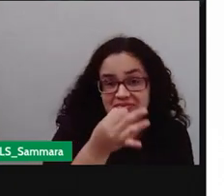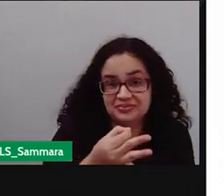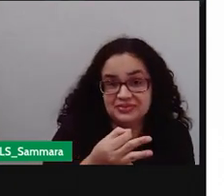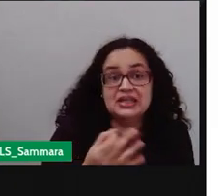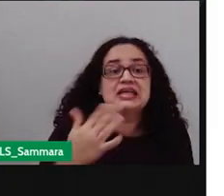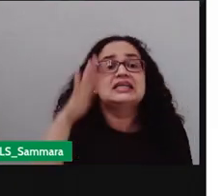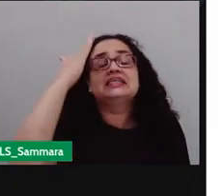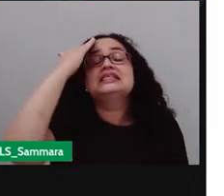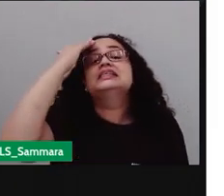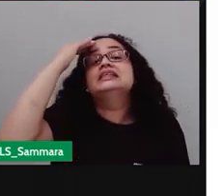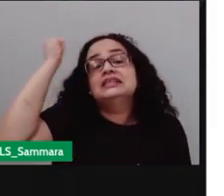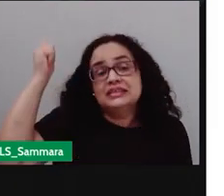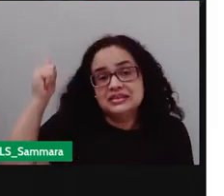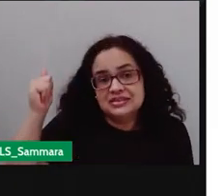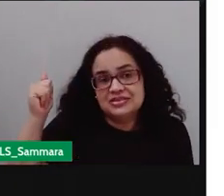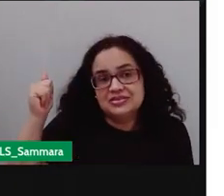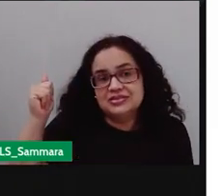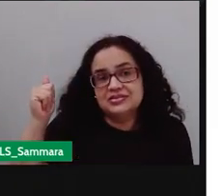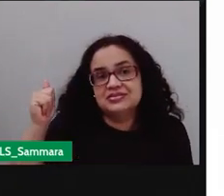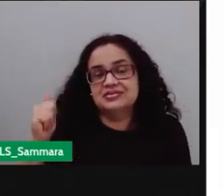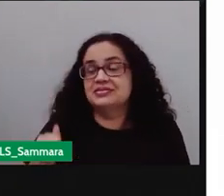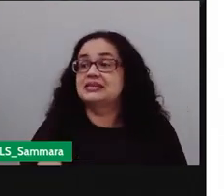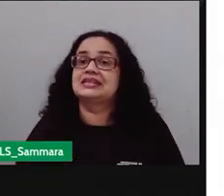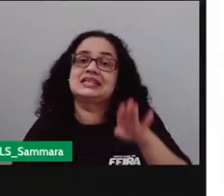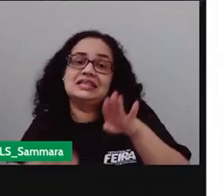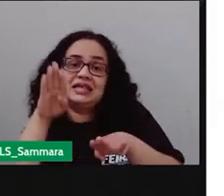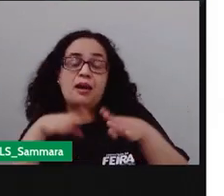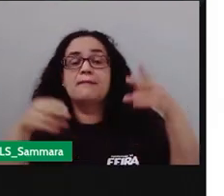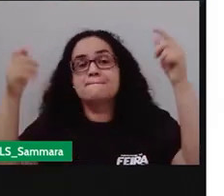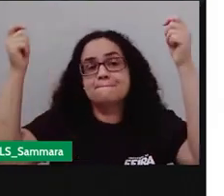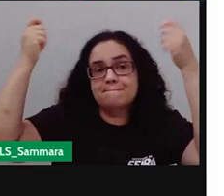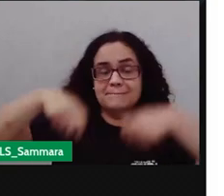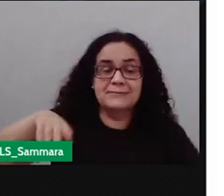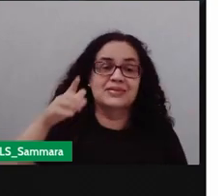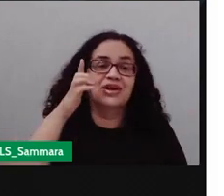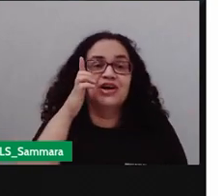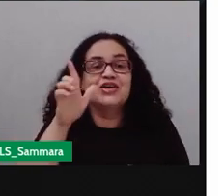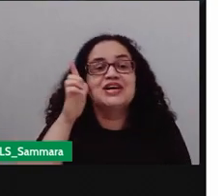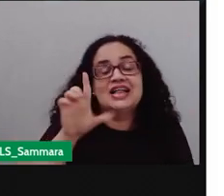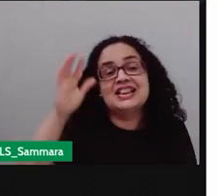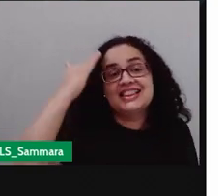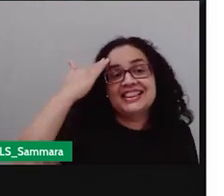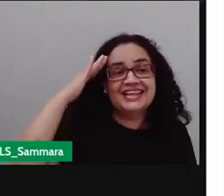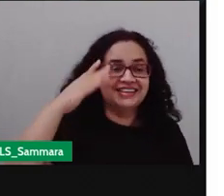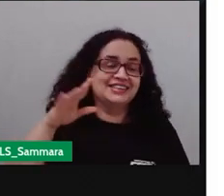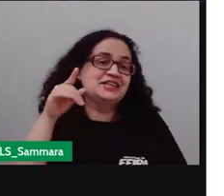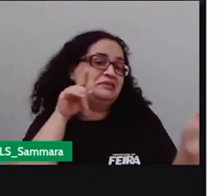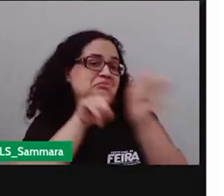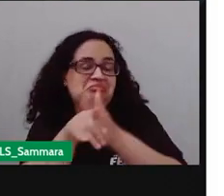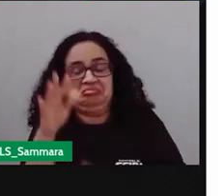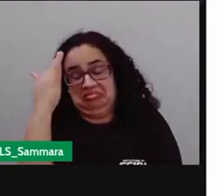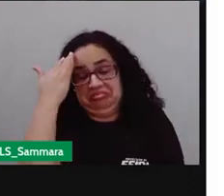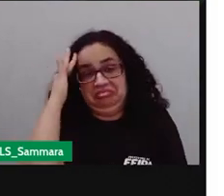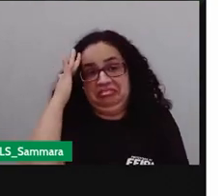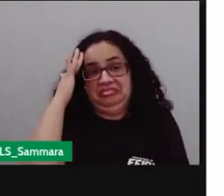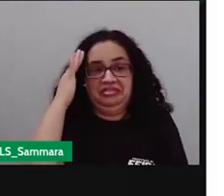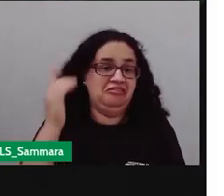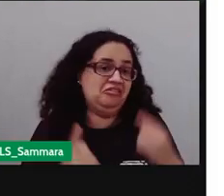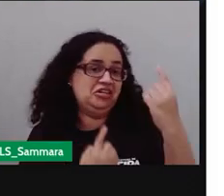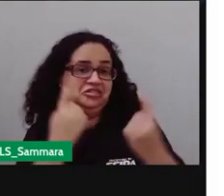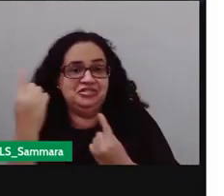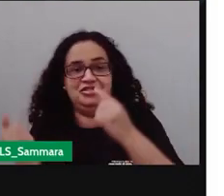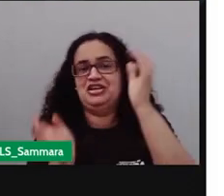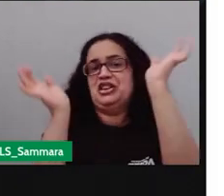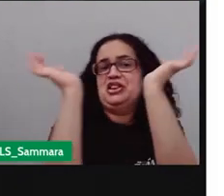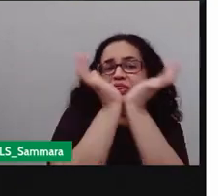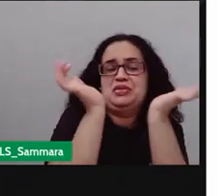então o que eu queria saber de Samara não é isso o que eu queria saber vocês conseguiram entender minha pergunta porque nem eu consegui entender eu falei tanta coisa falei